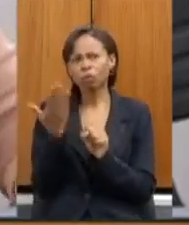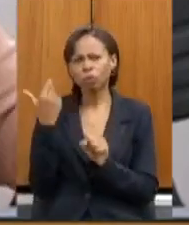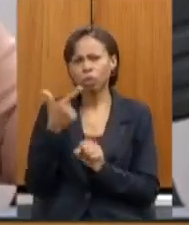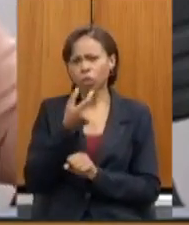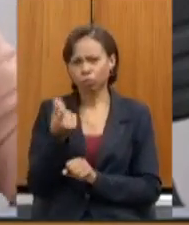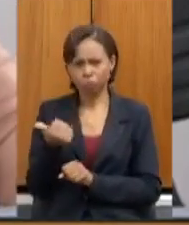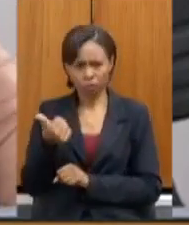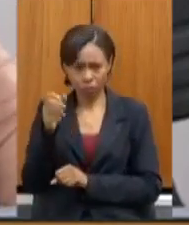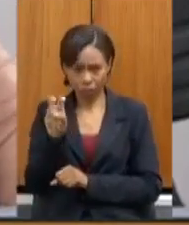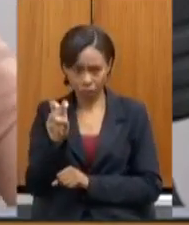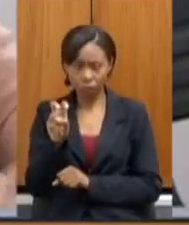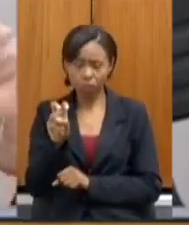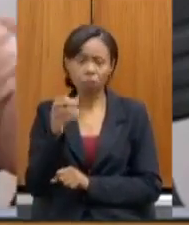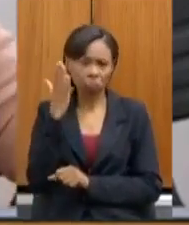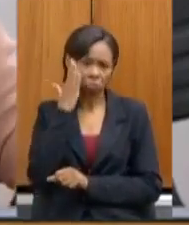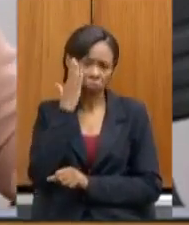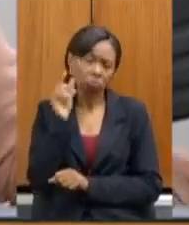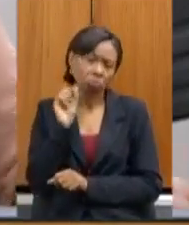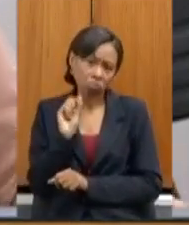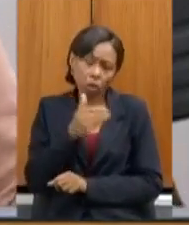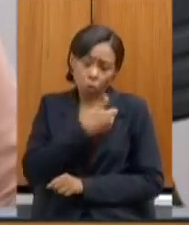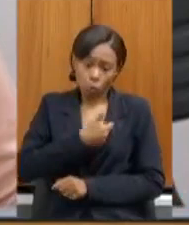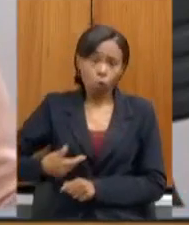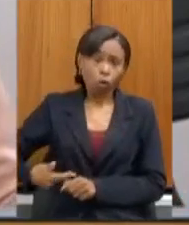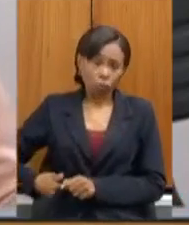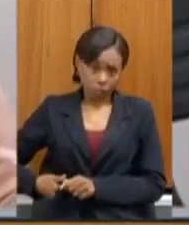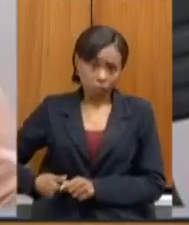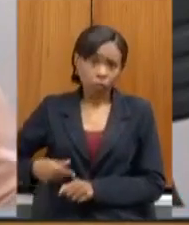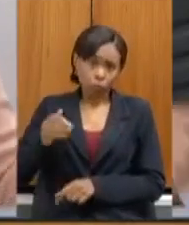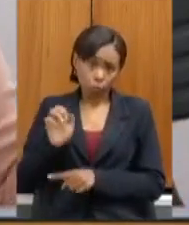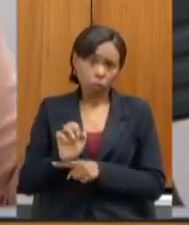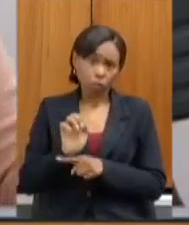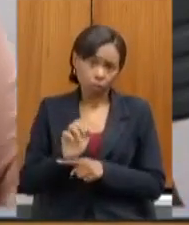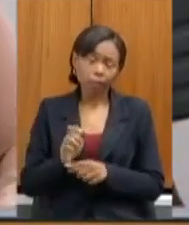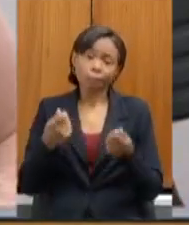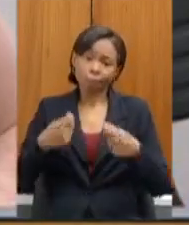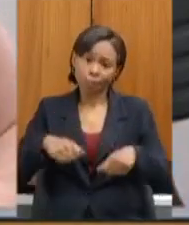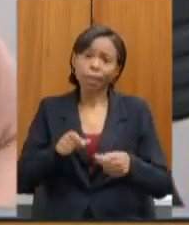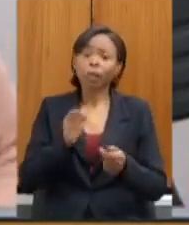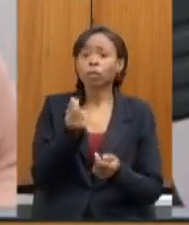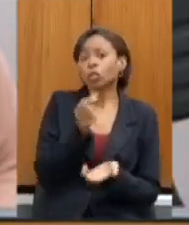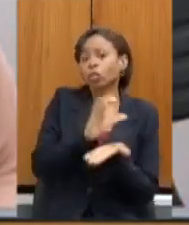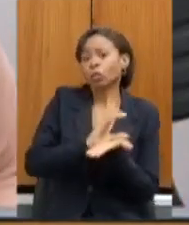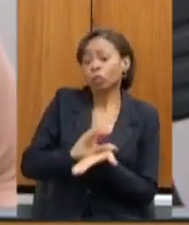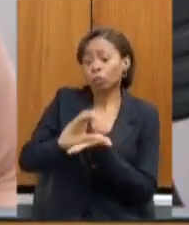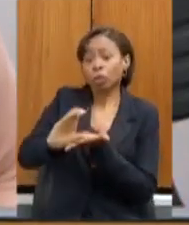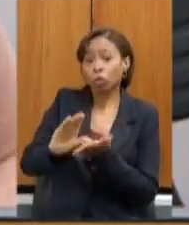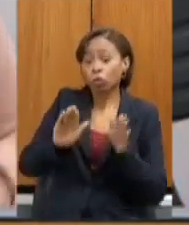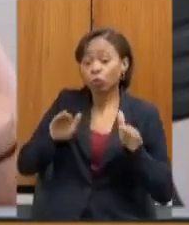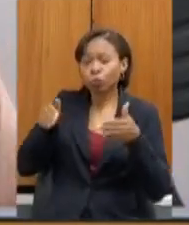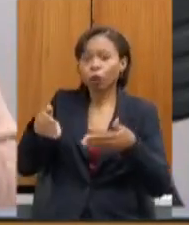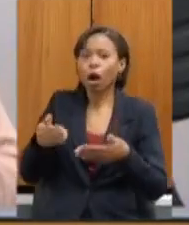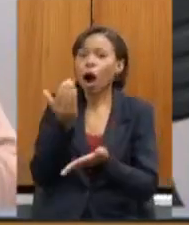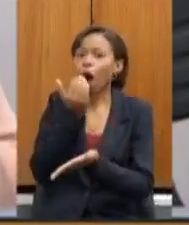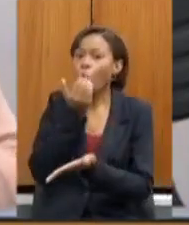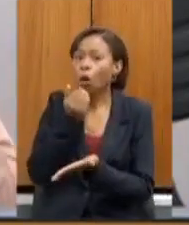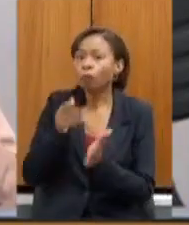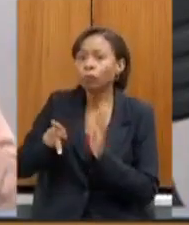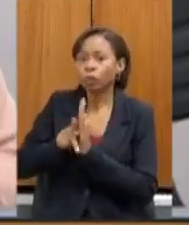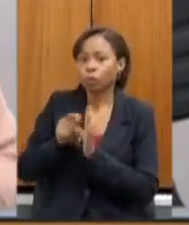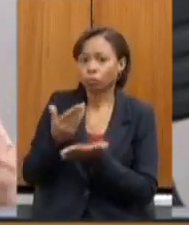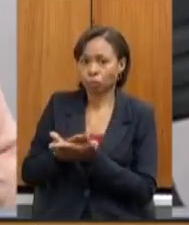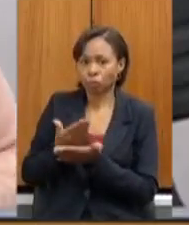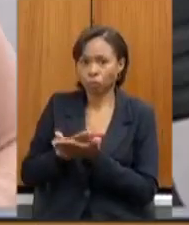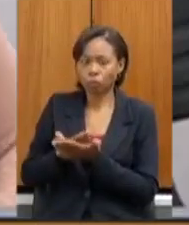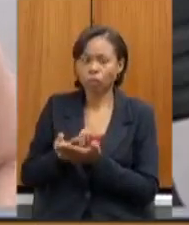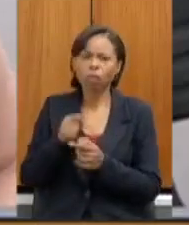governo do estado também aportasse recursos para a alimentação escolar então a parte em débito